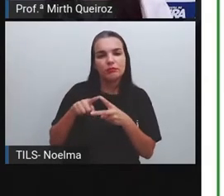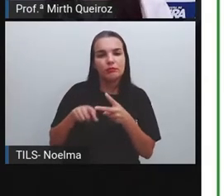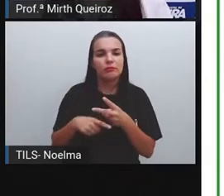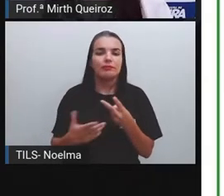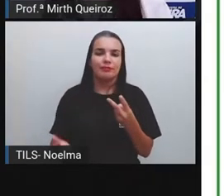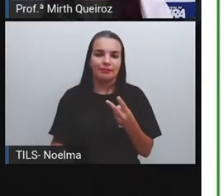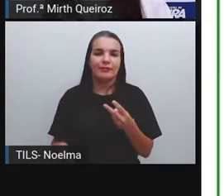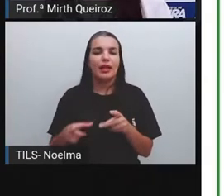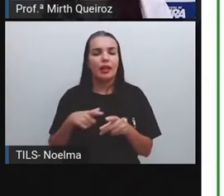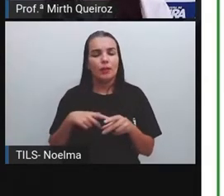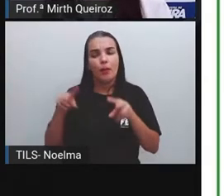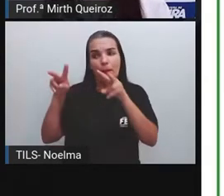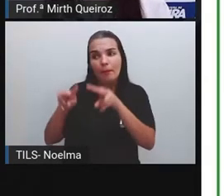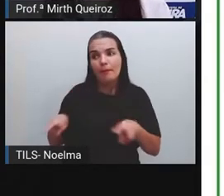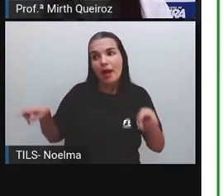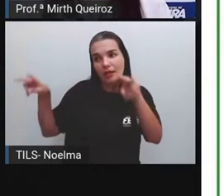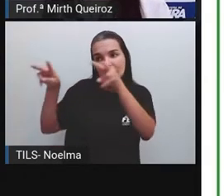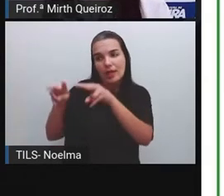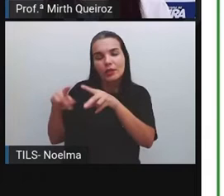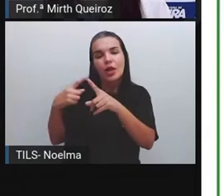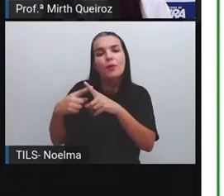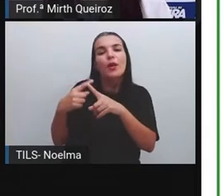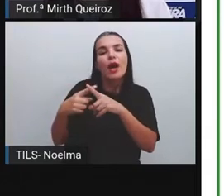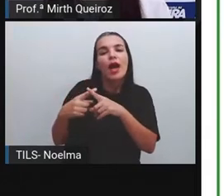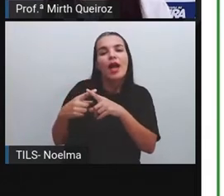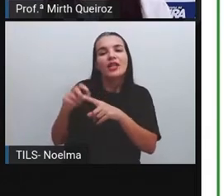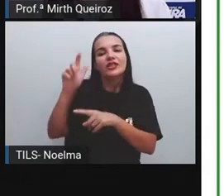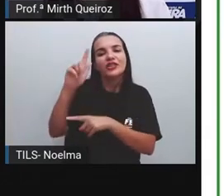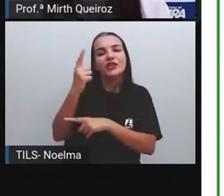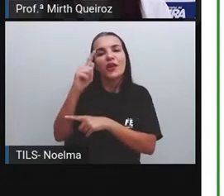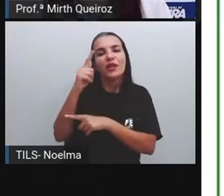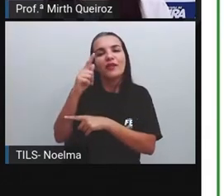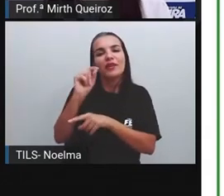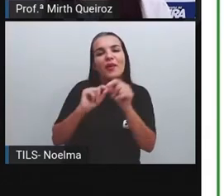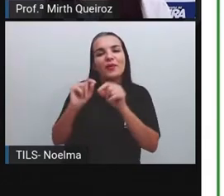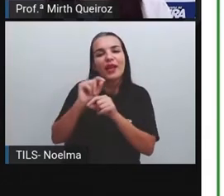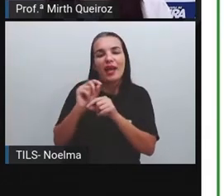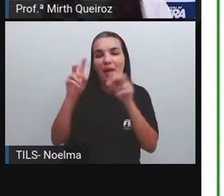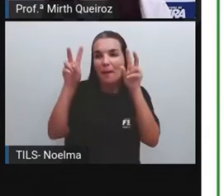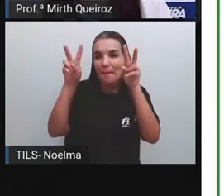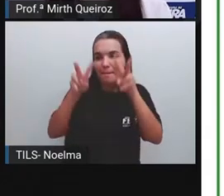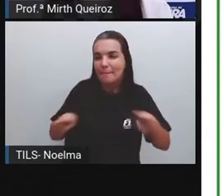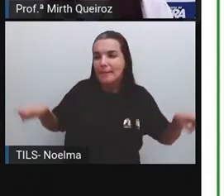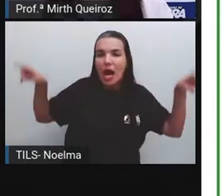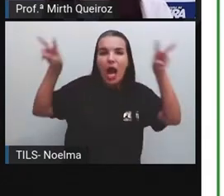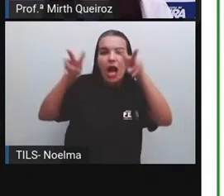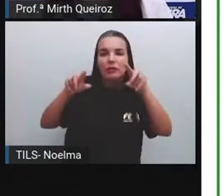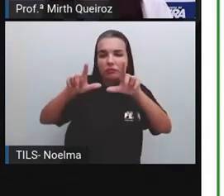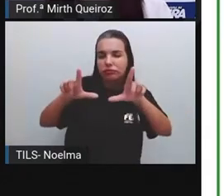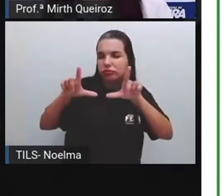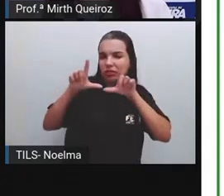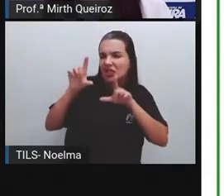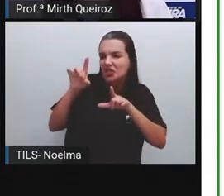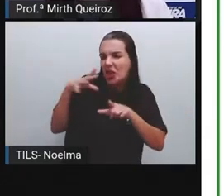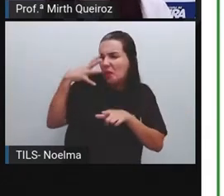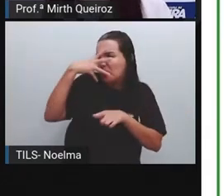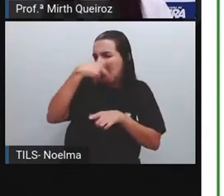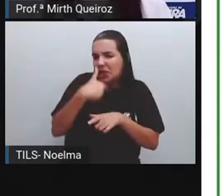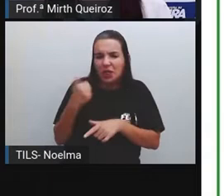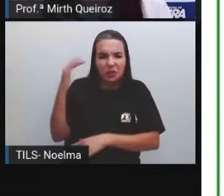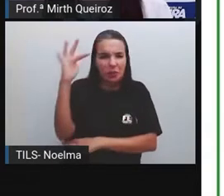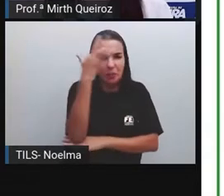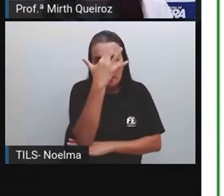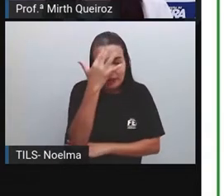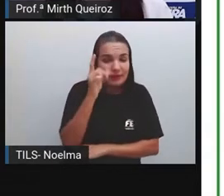é uma paisagem. Porque, para a geografia, a paisagem não é uma coisa bonita, um panorama belo, natural. Não é